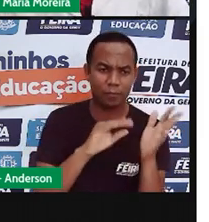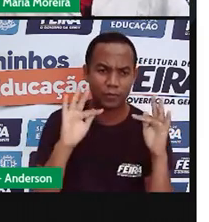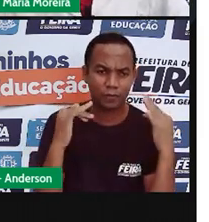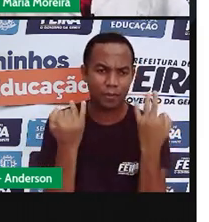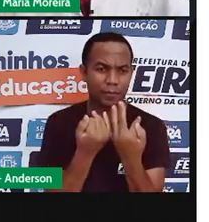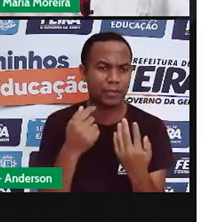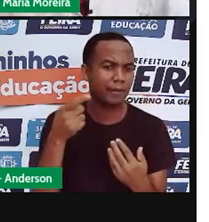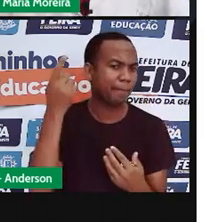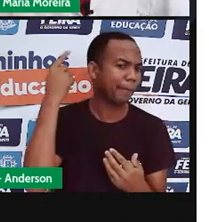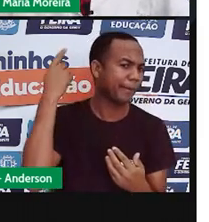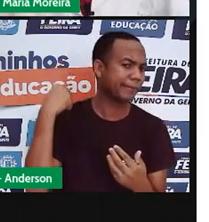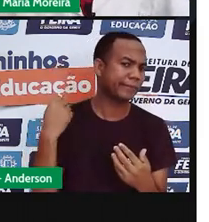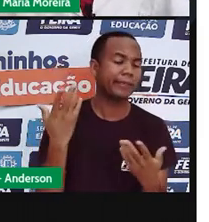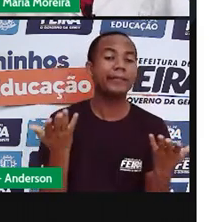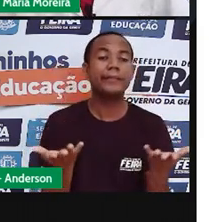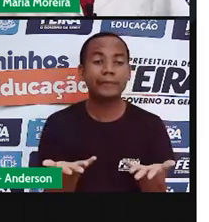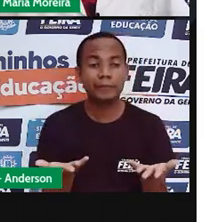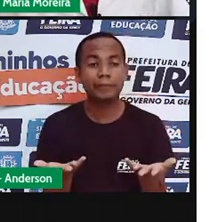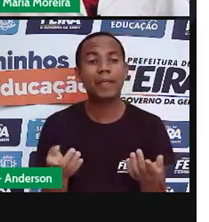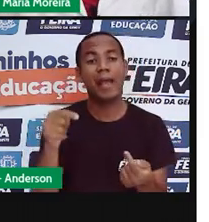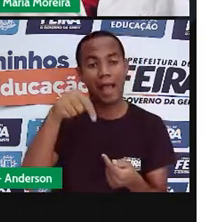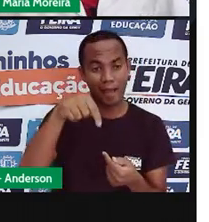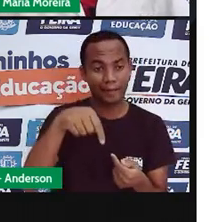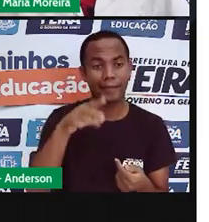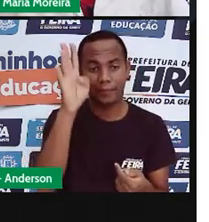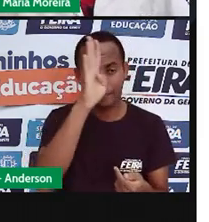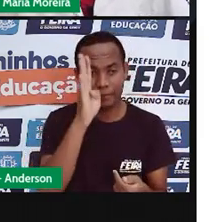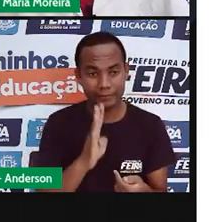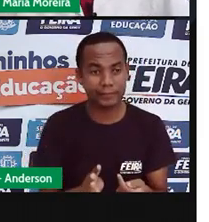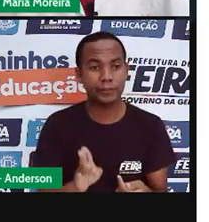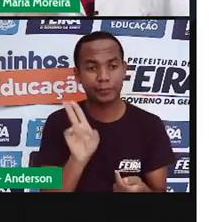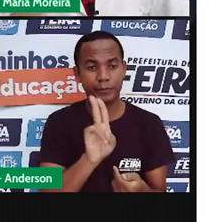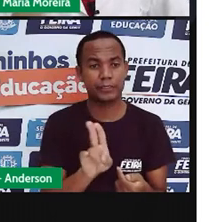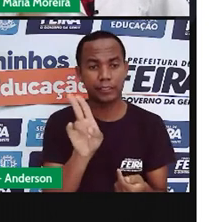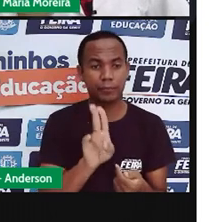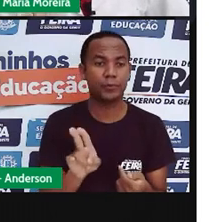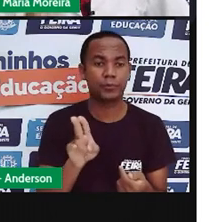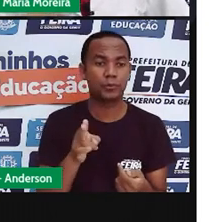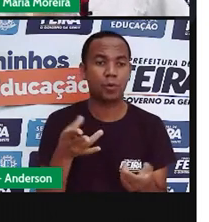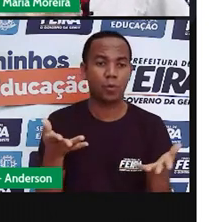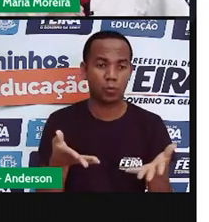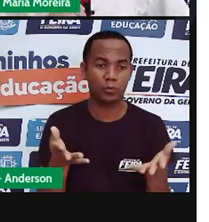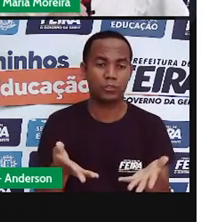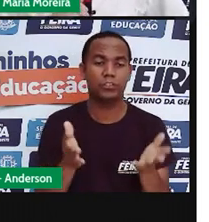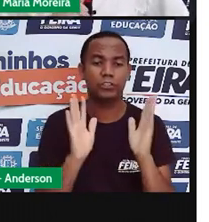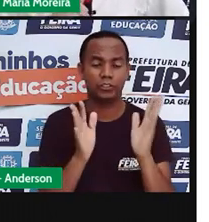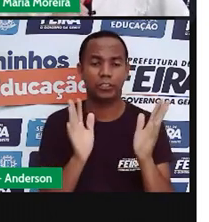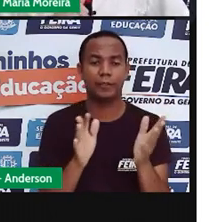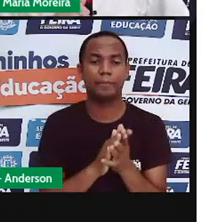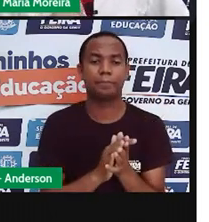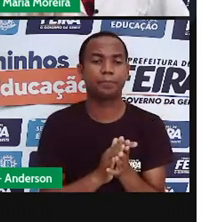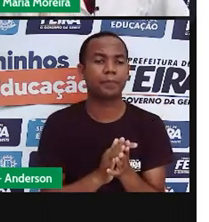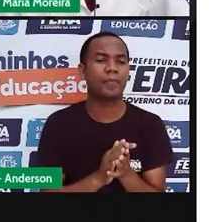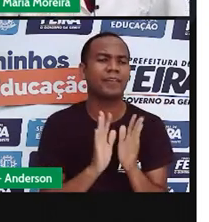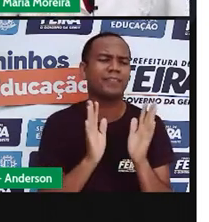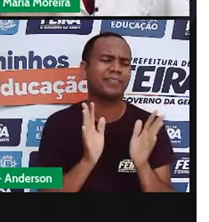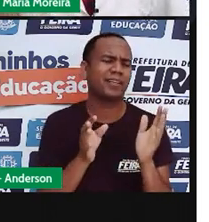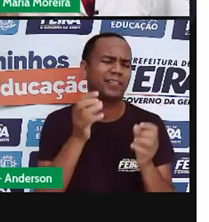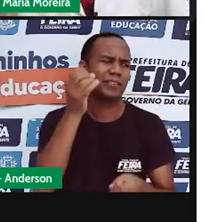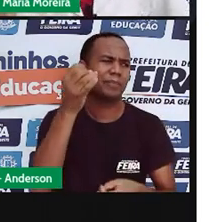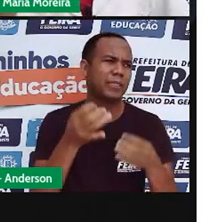desses brinquedos, que nós aqui no Brasil, utilizamos hoje. Falamos aqui já sobre as brincadeiras indígenas,